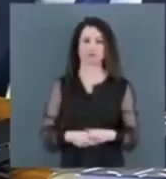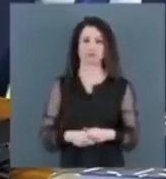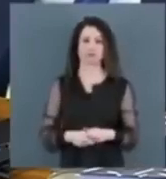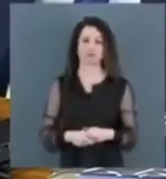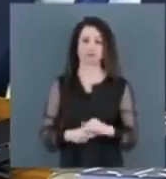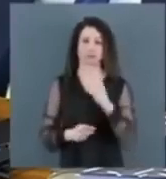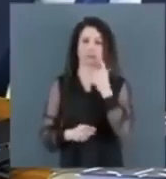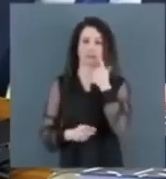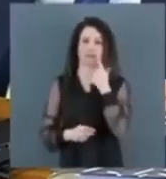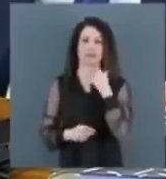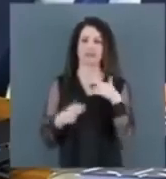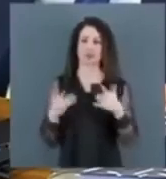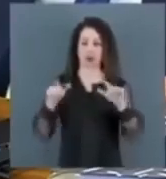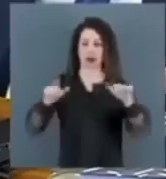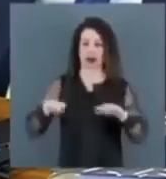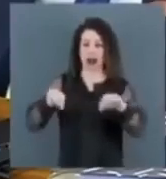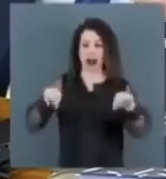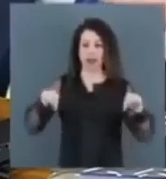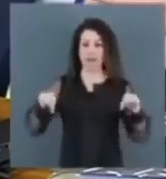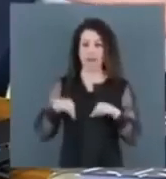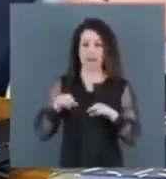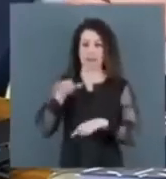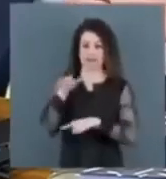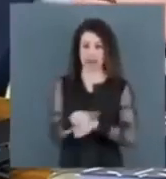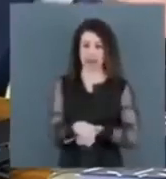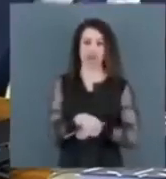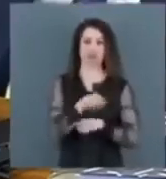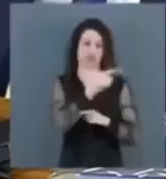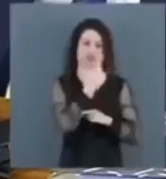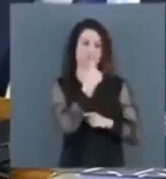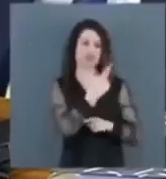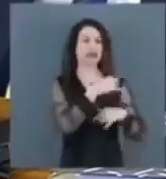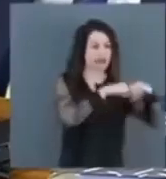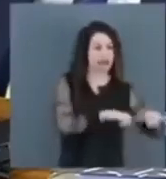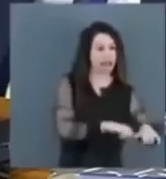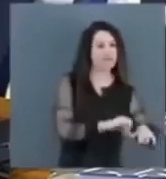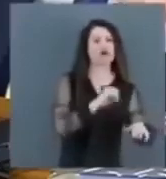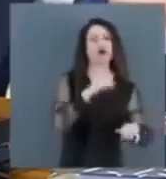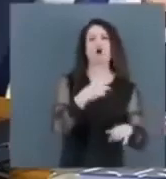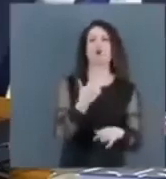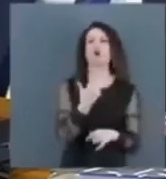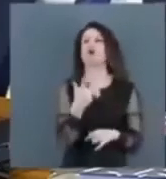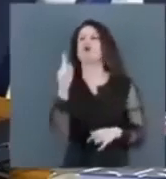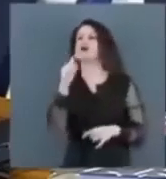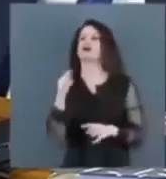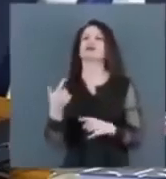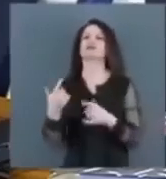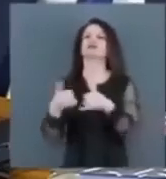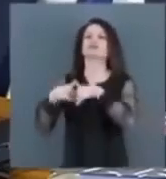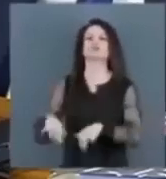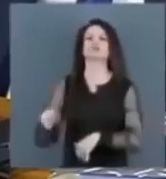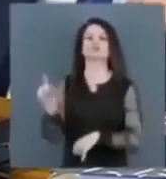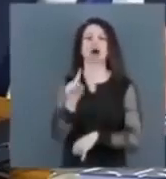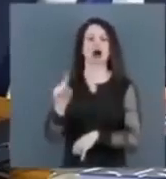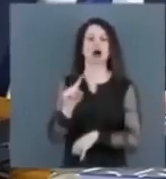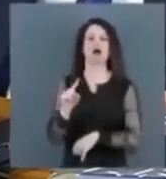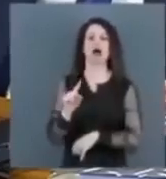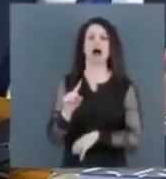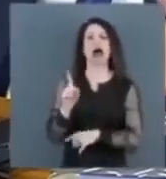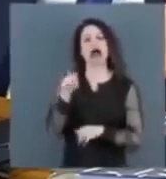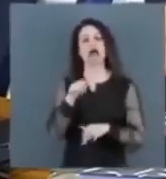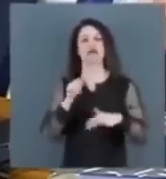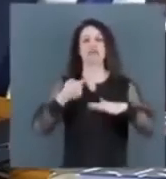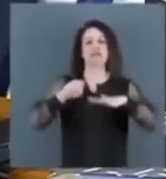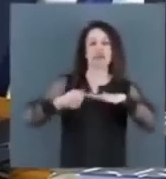no gabinete à tarde, uma hora o senhor fala que esteve, outra hora fala que não esteve, que agora é fake news, e eu depois vou mostrar um vídeo.